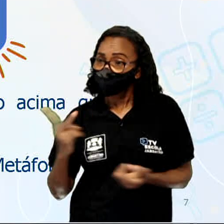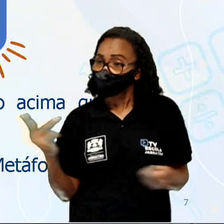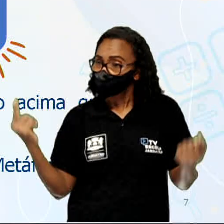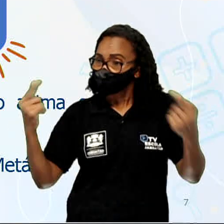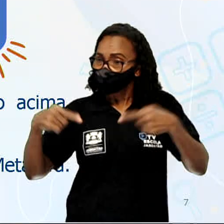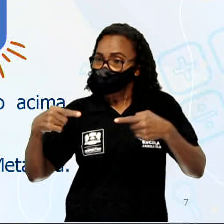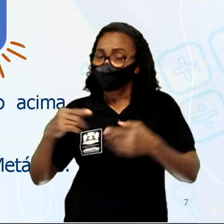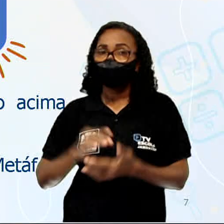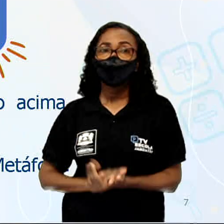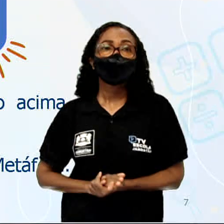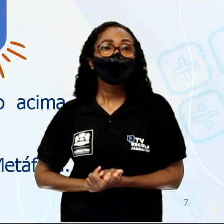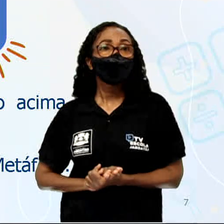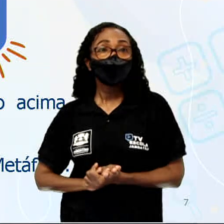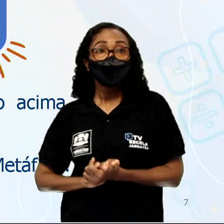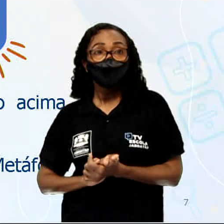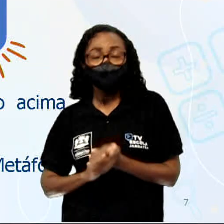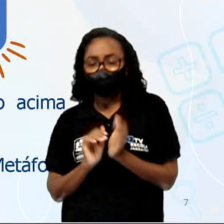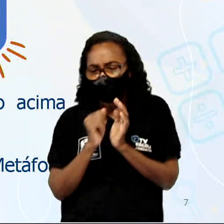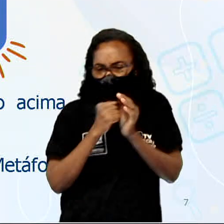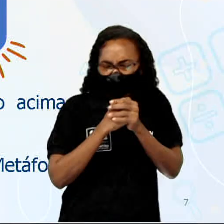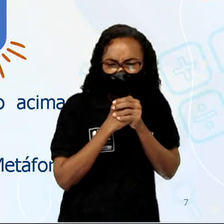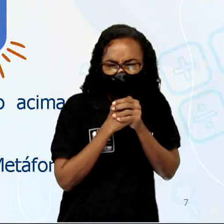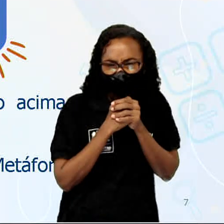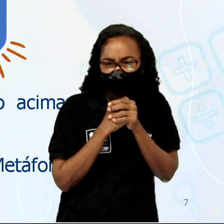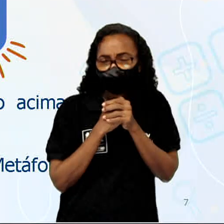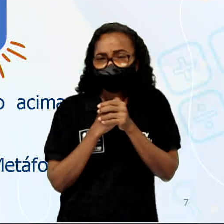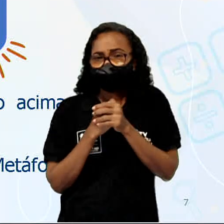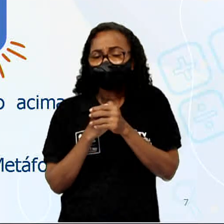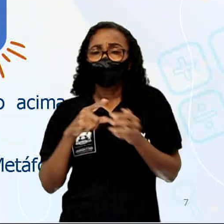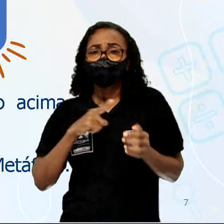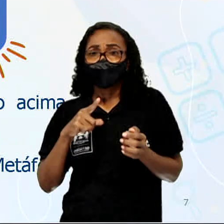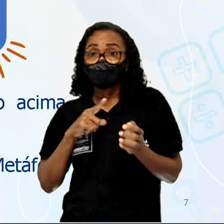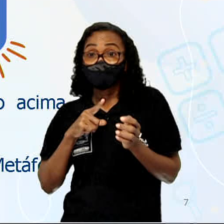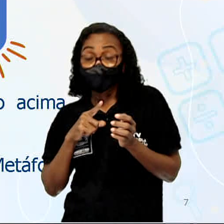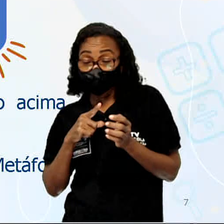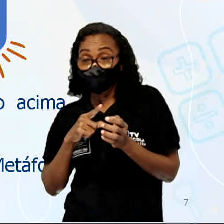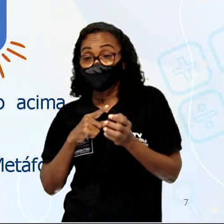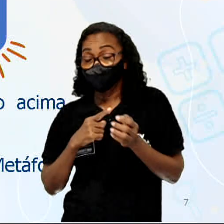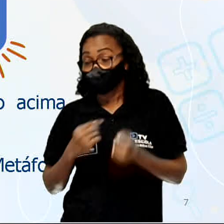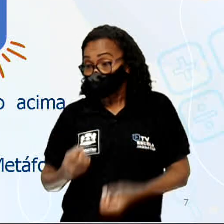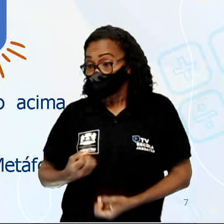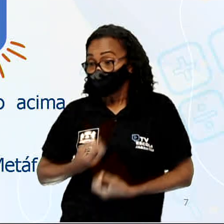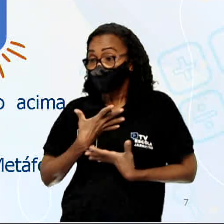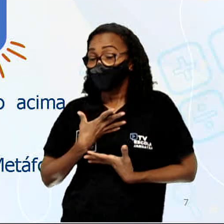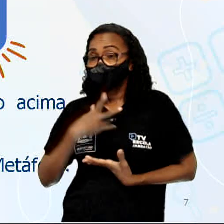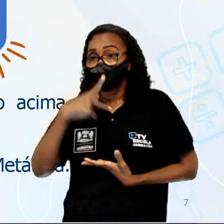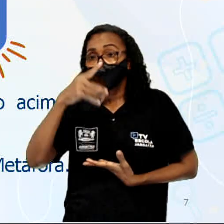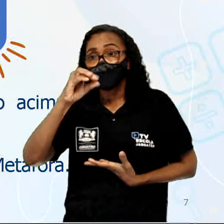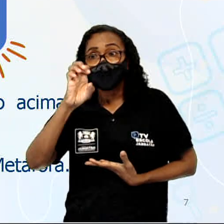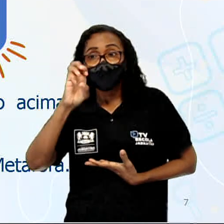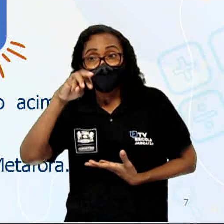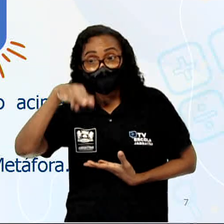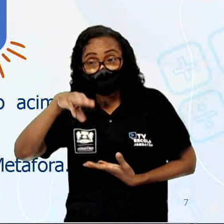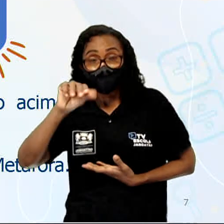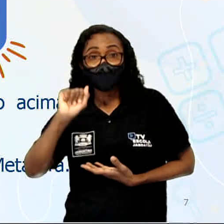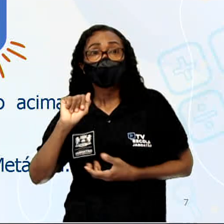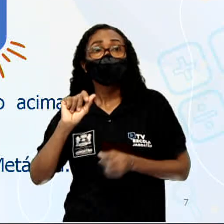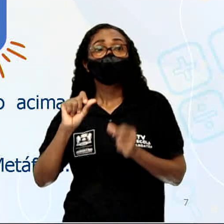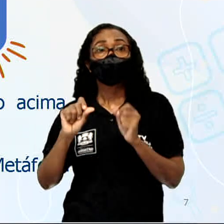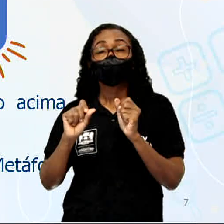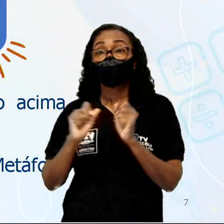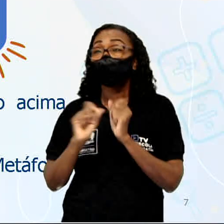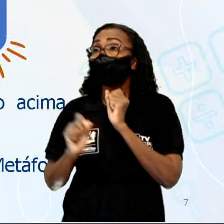Em As Escuras, temos um poema que trata, temos um poema, perdão, que trata sobre o seu próprio processo de